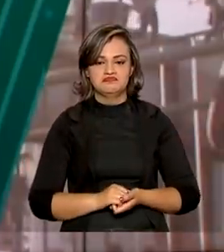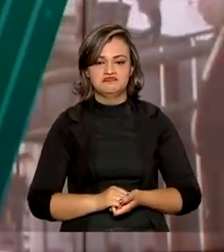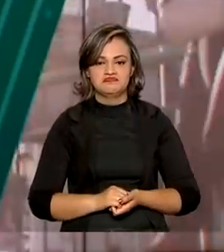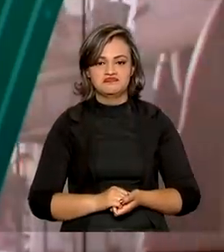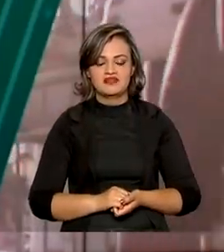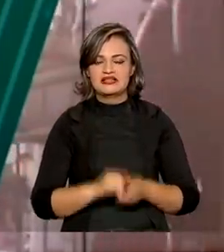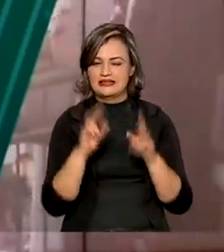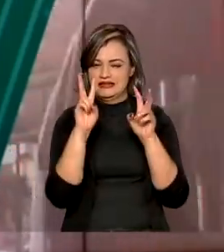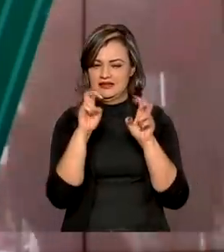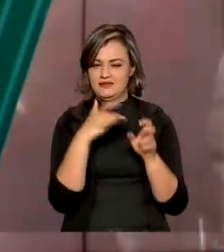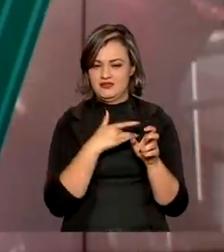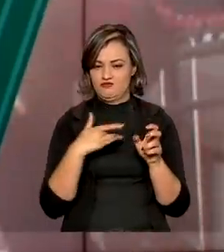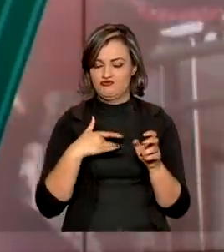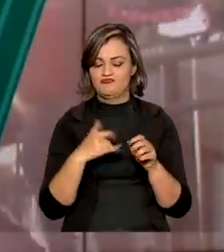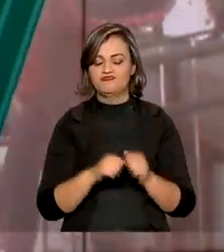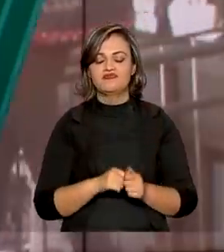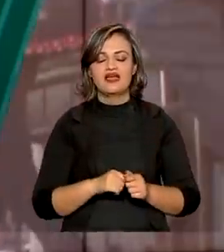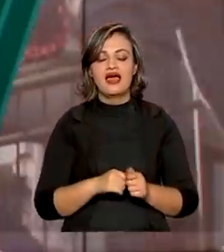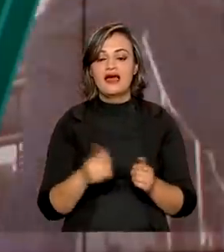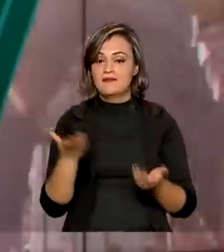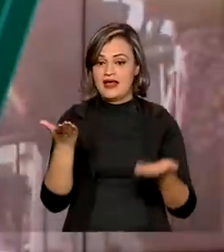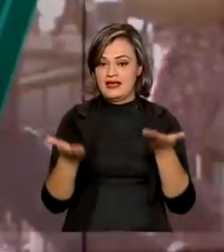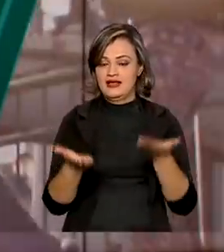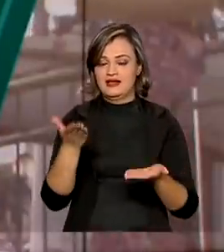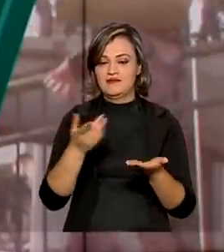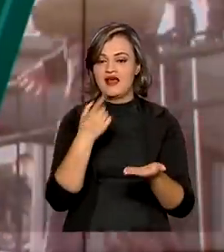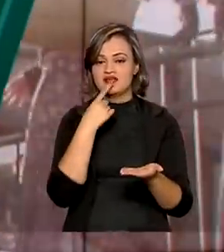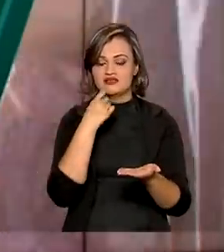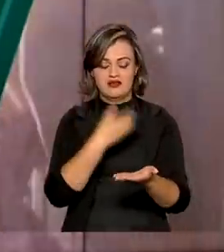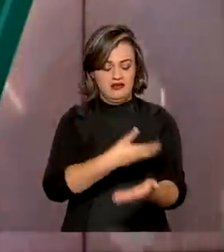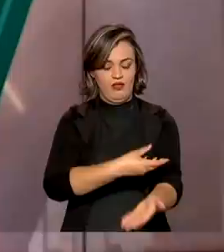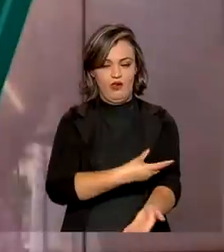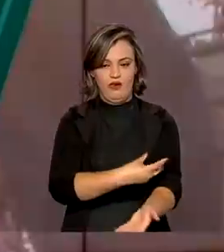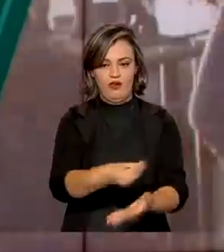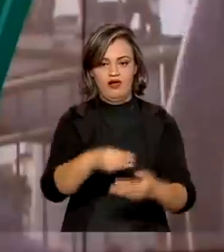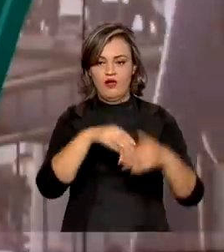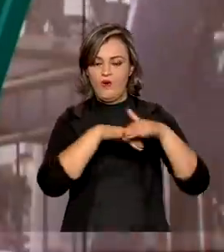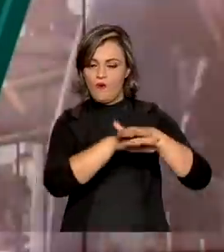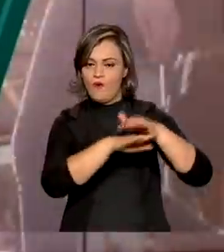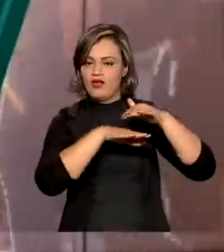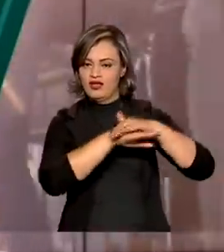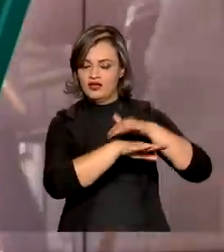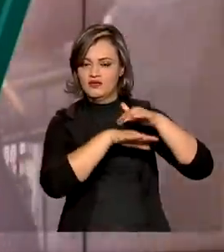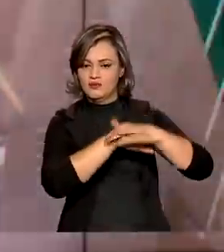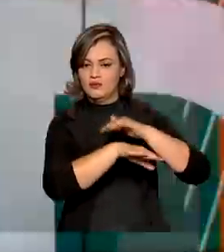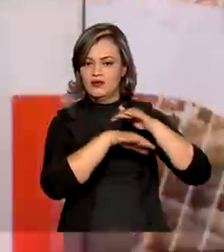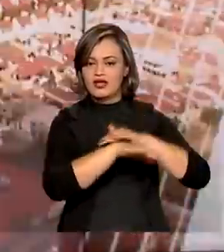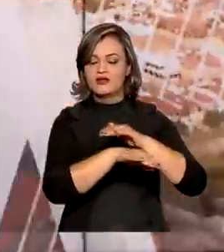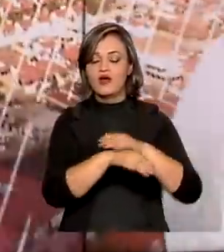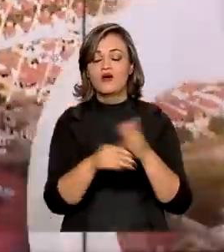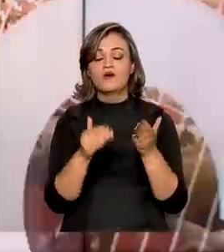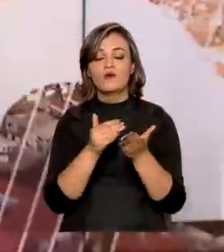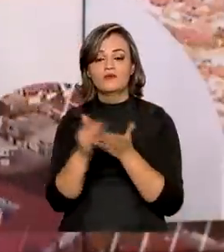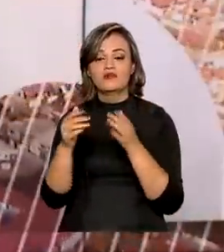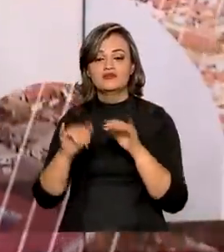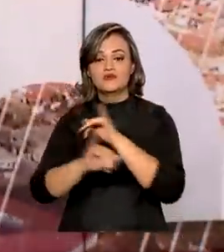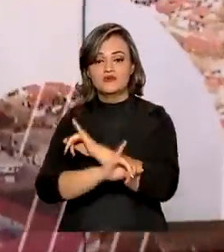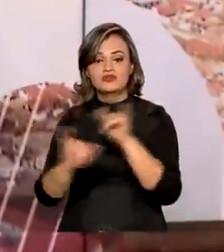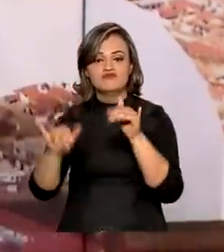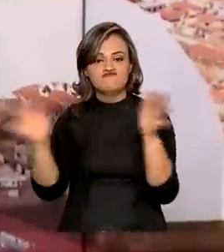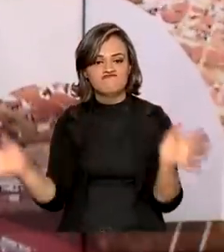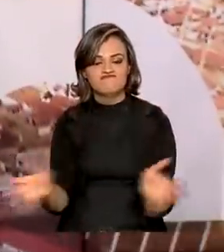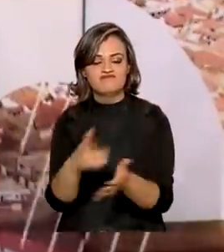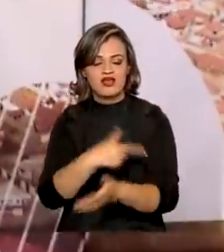Ainda sobre saúde, para equilibrar os estoques de sangue nos hospitais e hemocentros de todo o país, foi lançada uma campanha de